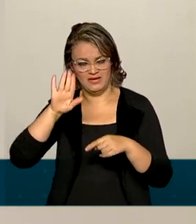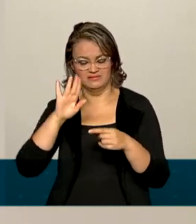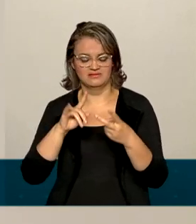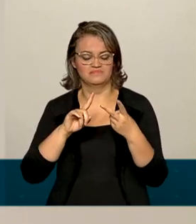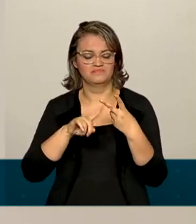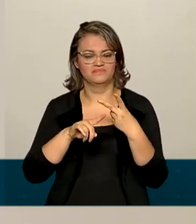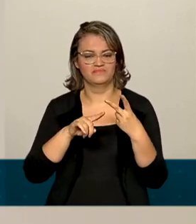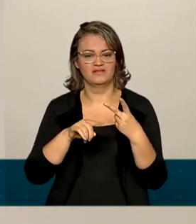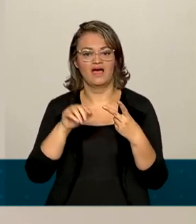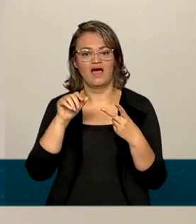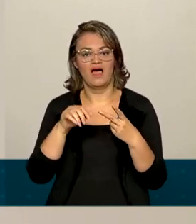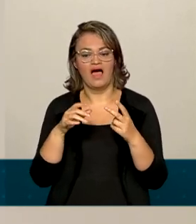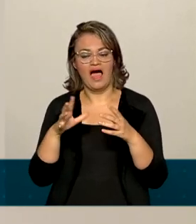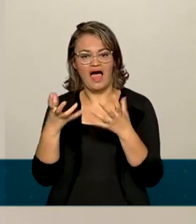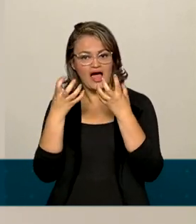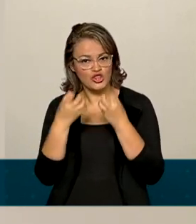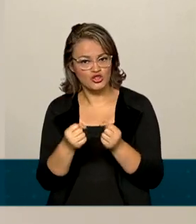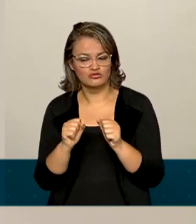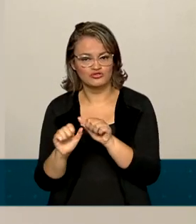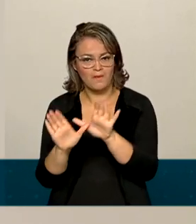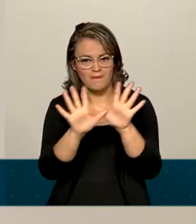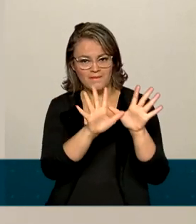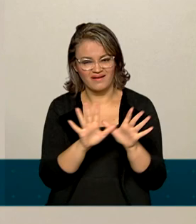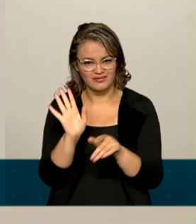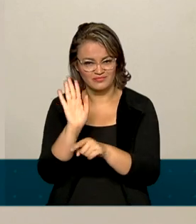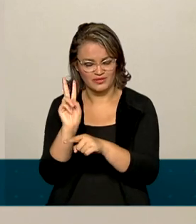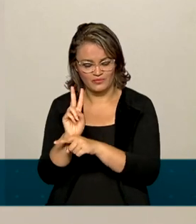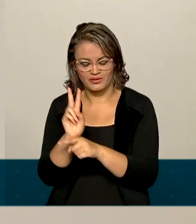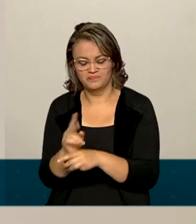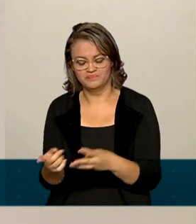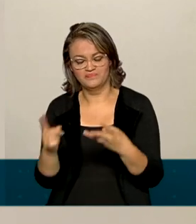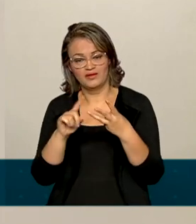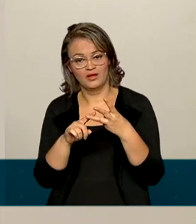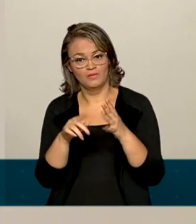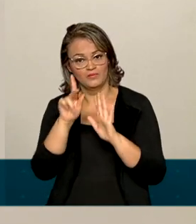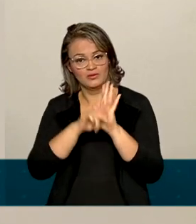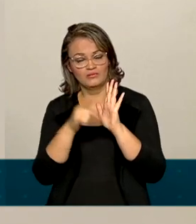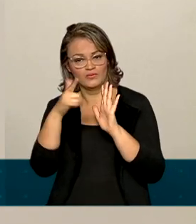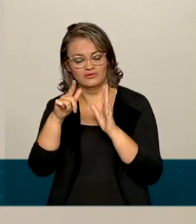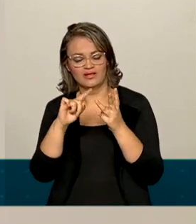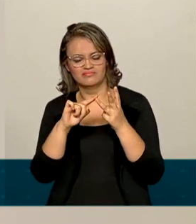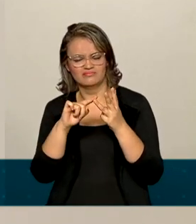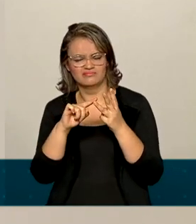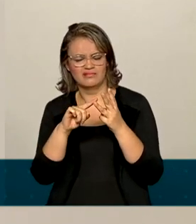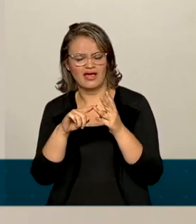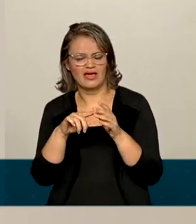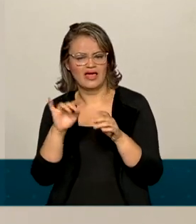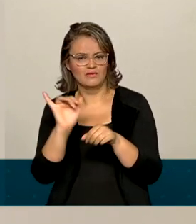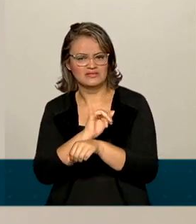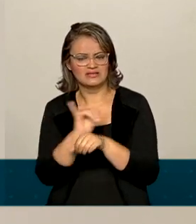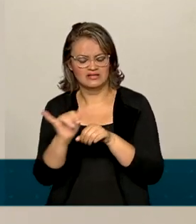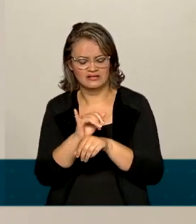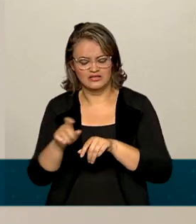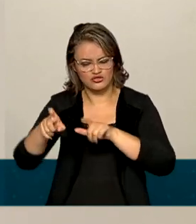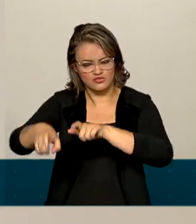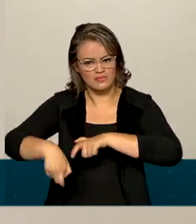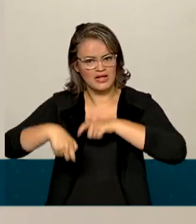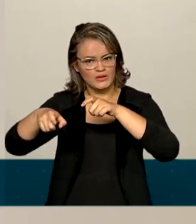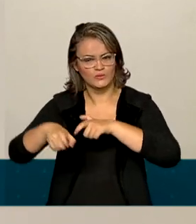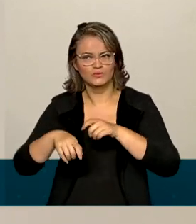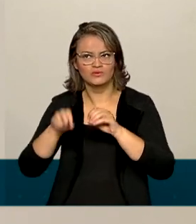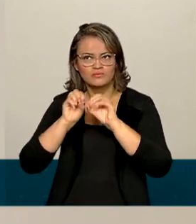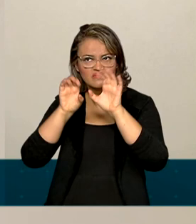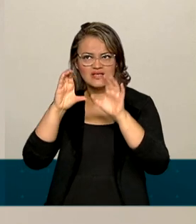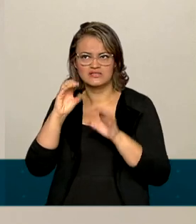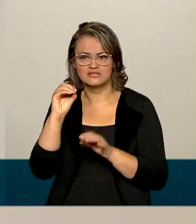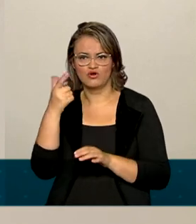também do programa Adote um Parque e também temos o programa, melhor ainda, o Plano de Agricultura de Baixo Carbono. Dessa